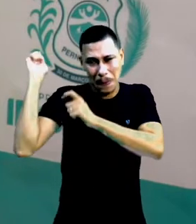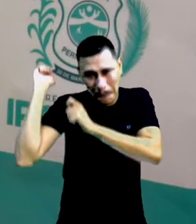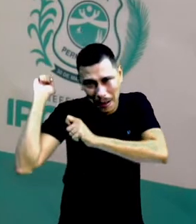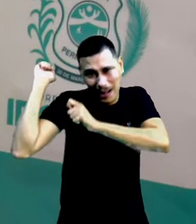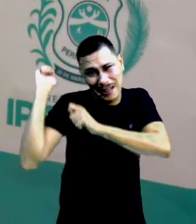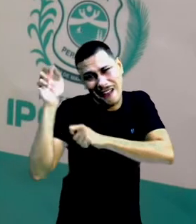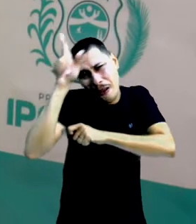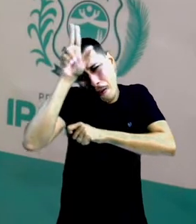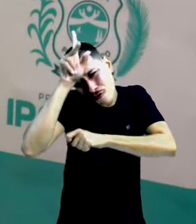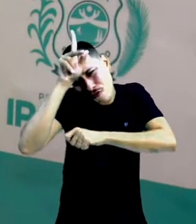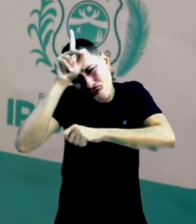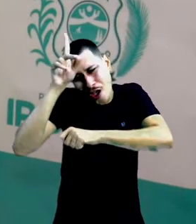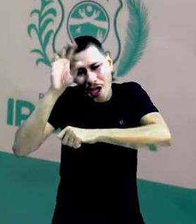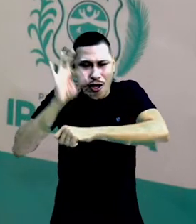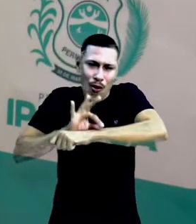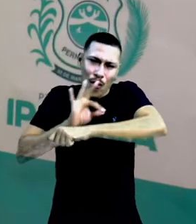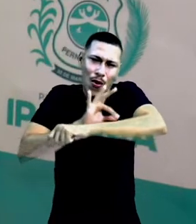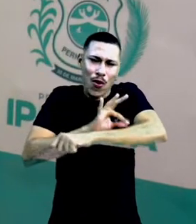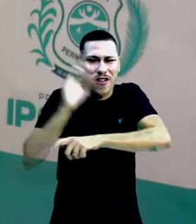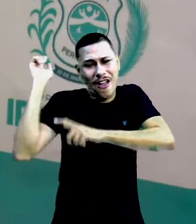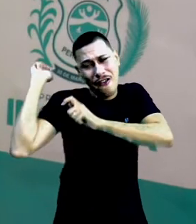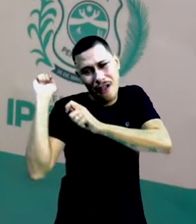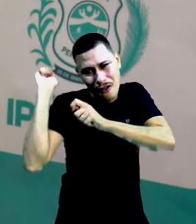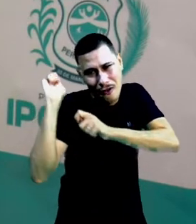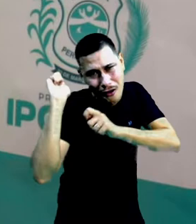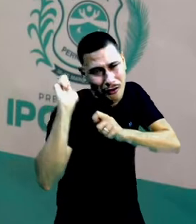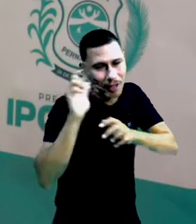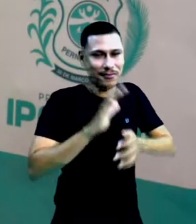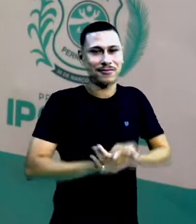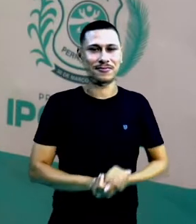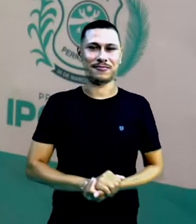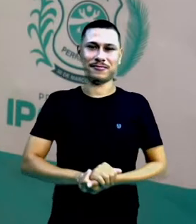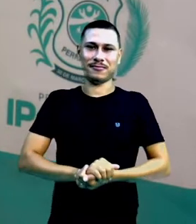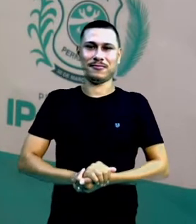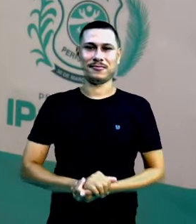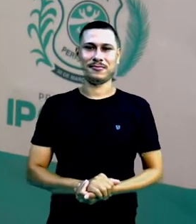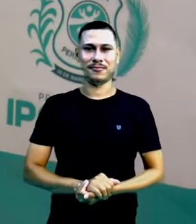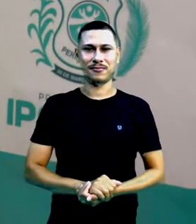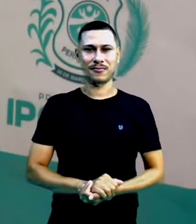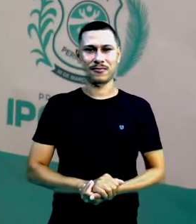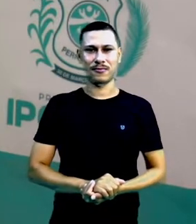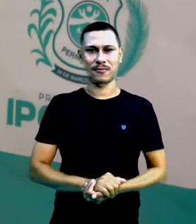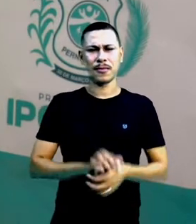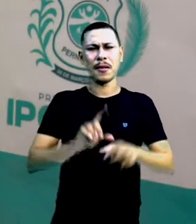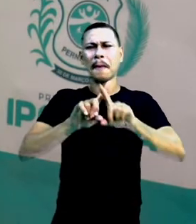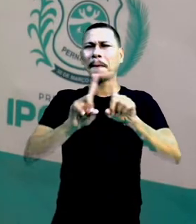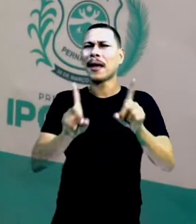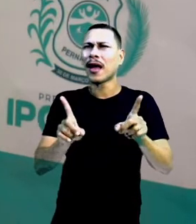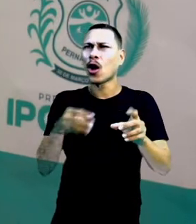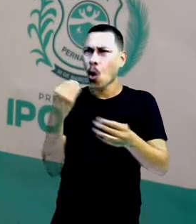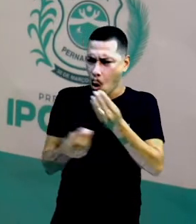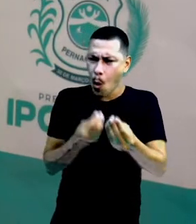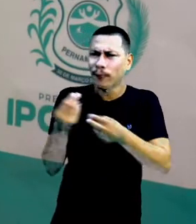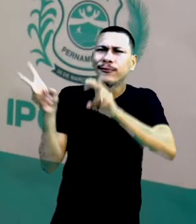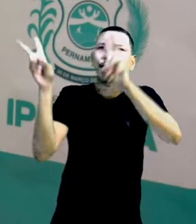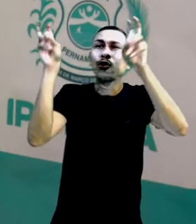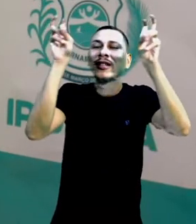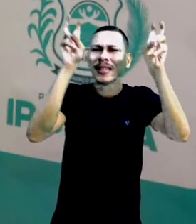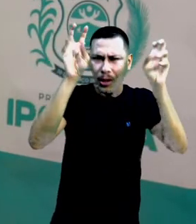levando para a casinha dela. Agora, como é mesmo o título desse texto?